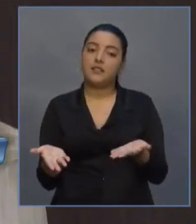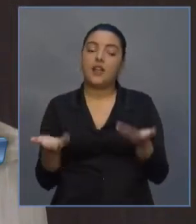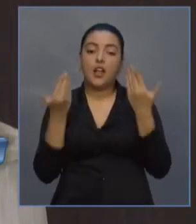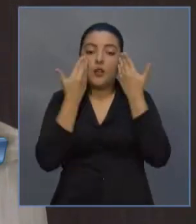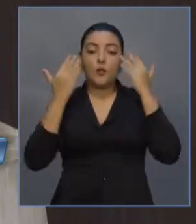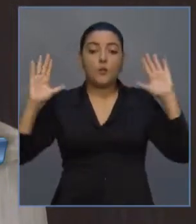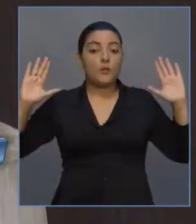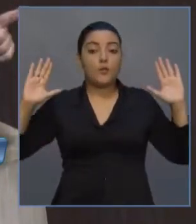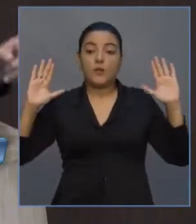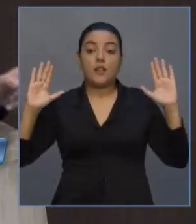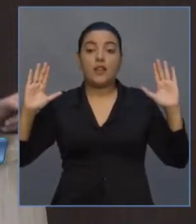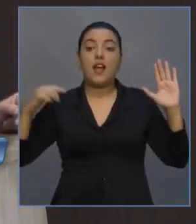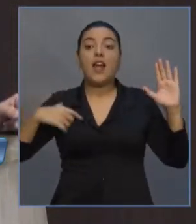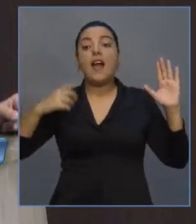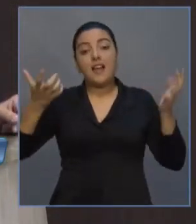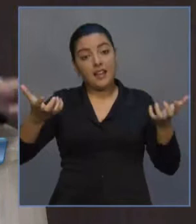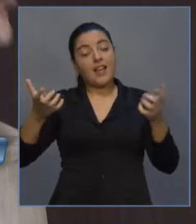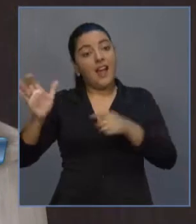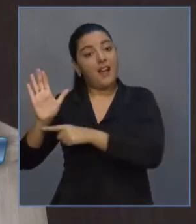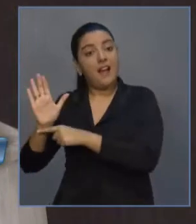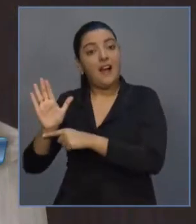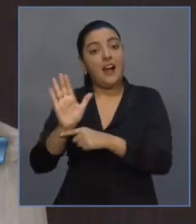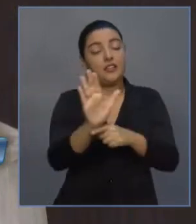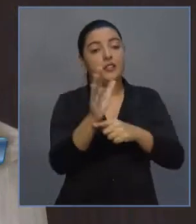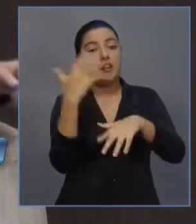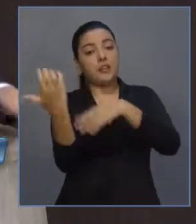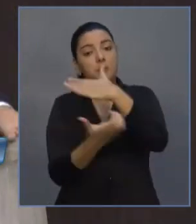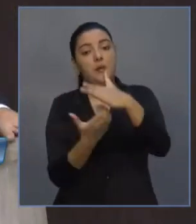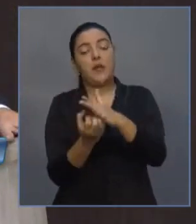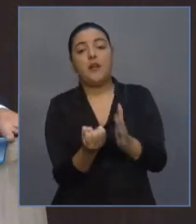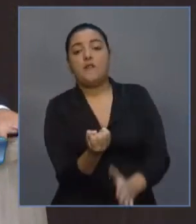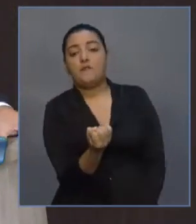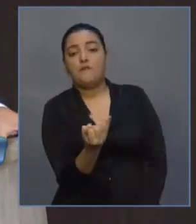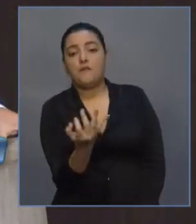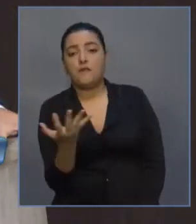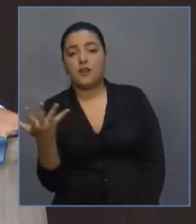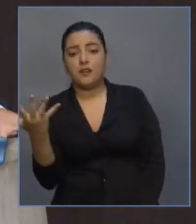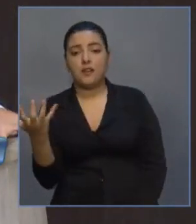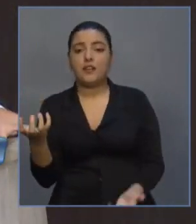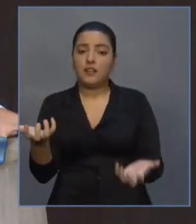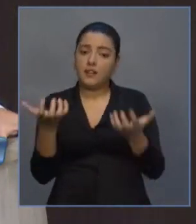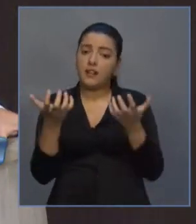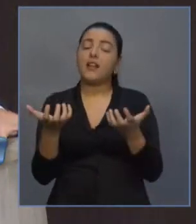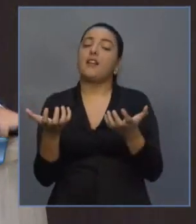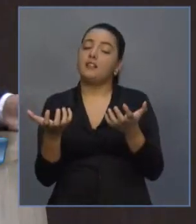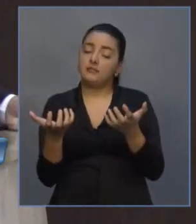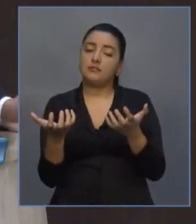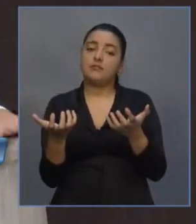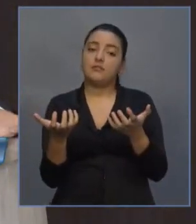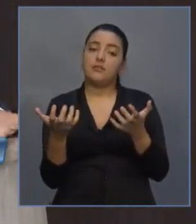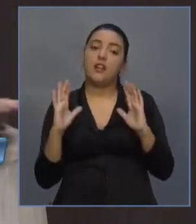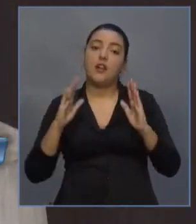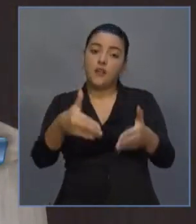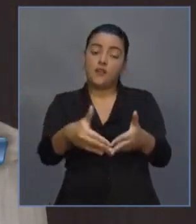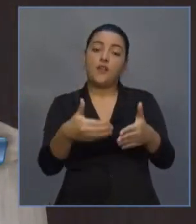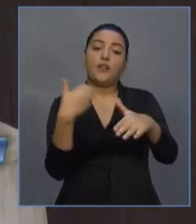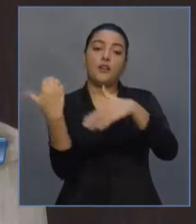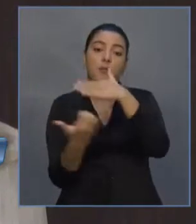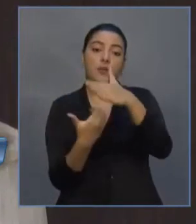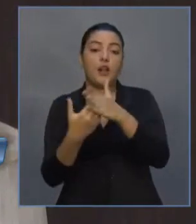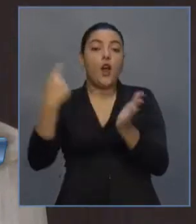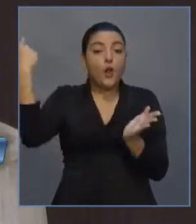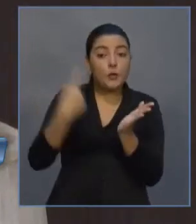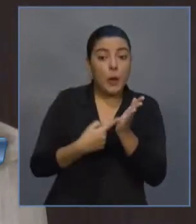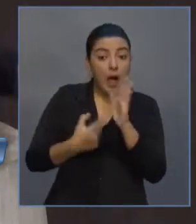qual, mas quer beneficiar, há vários indícios de que quer beneficiar uma determinada empresa que não